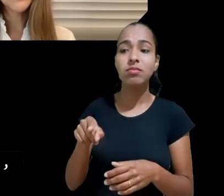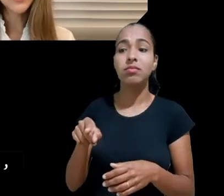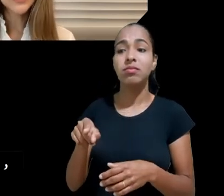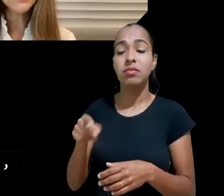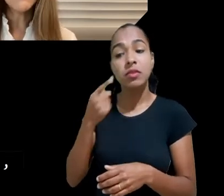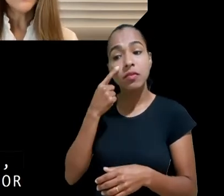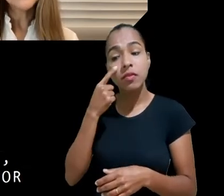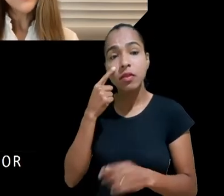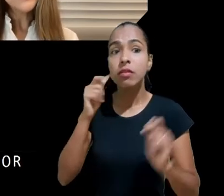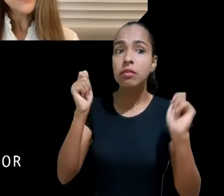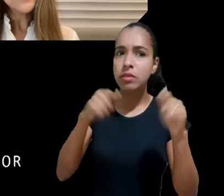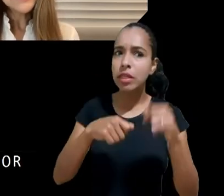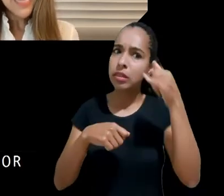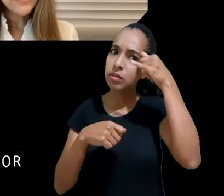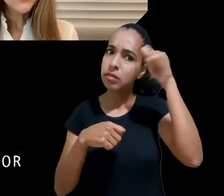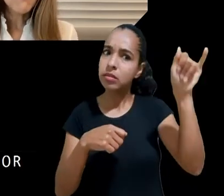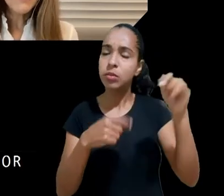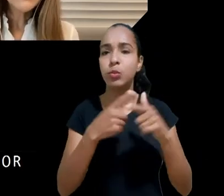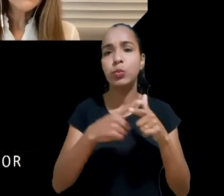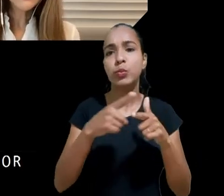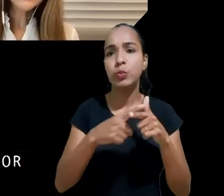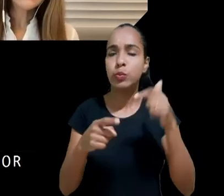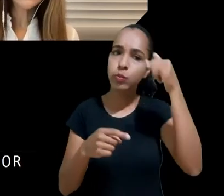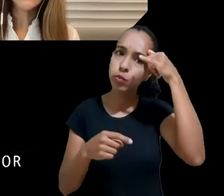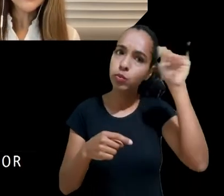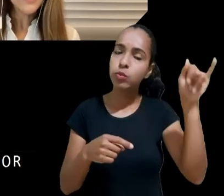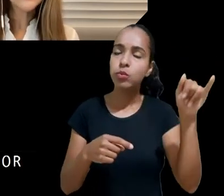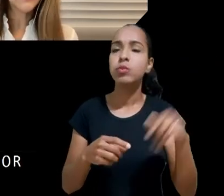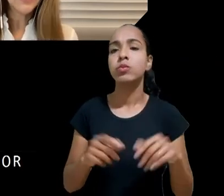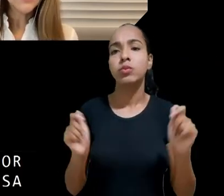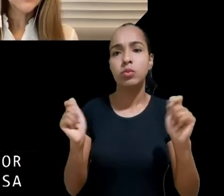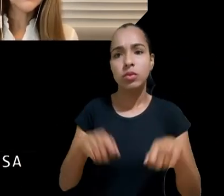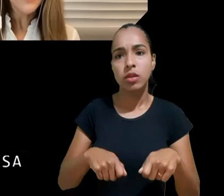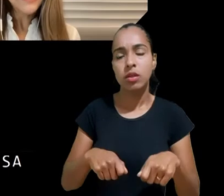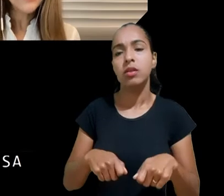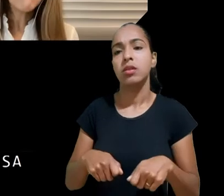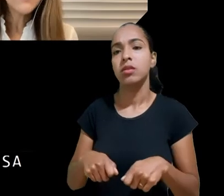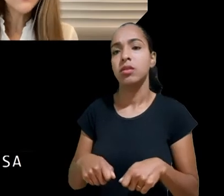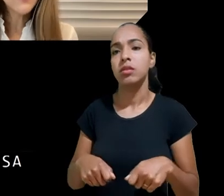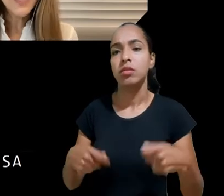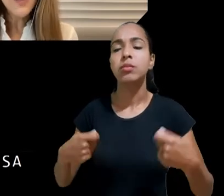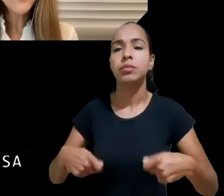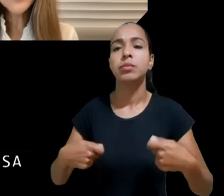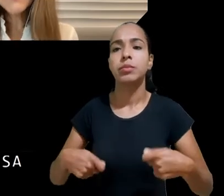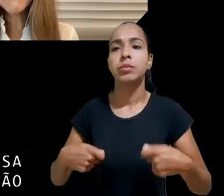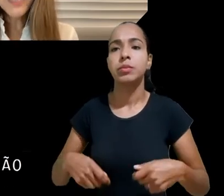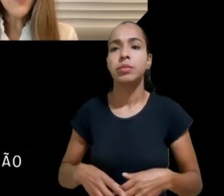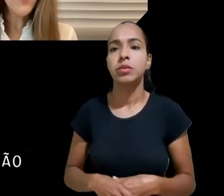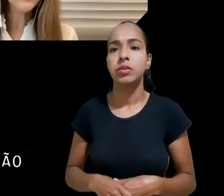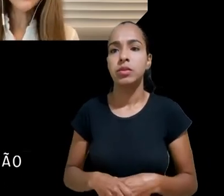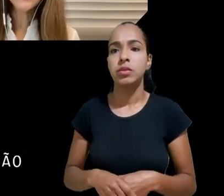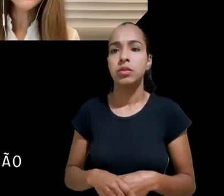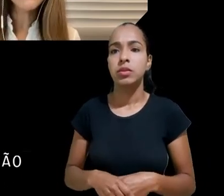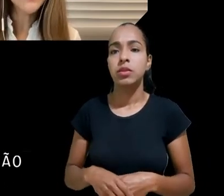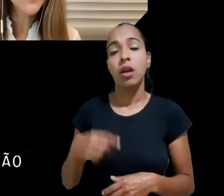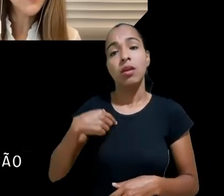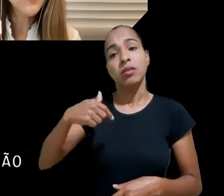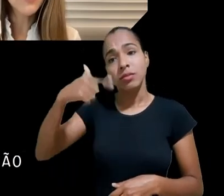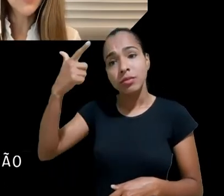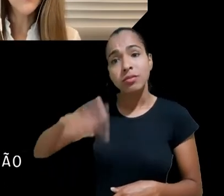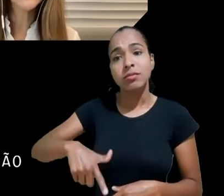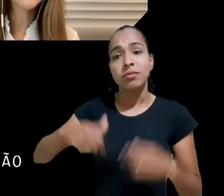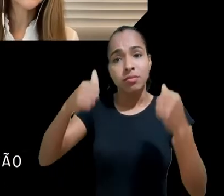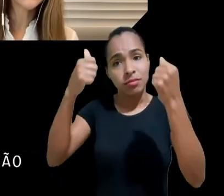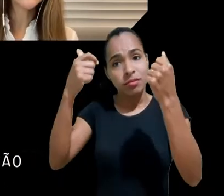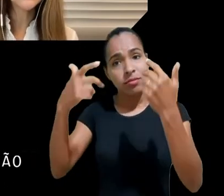possa fugir daquela ideia de um padrão geral de cuidado, que aí, repito, é algo que decorre do Código de Defesa do